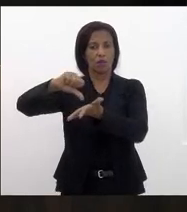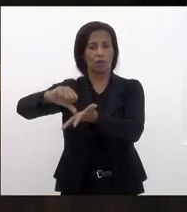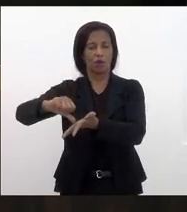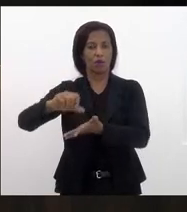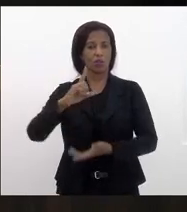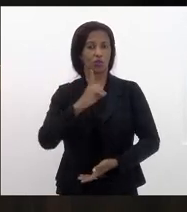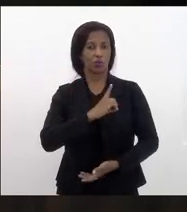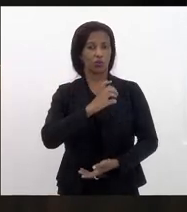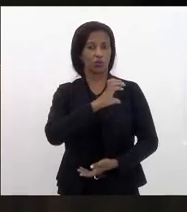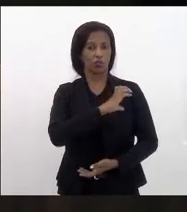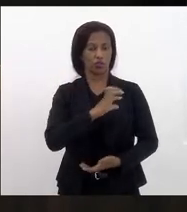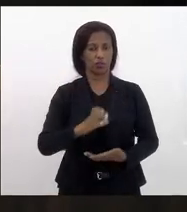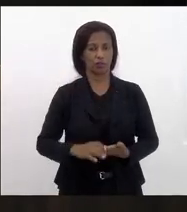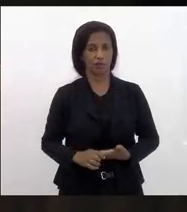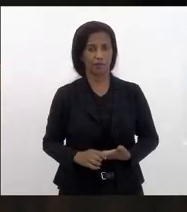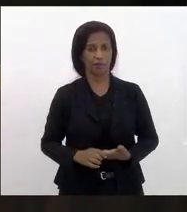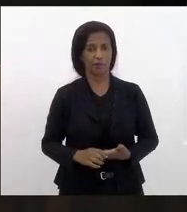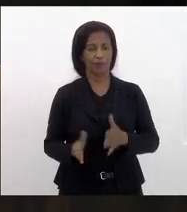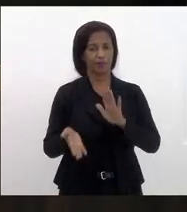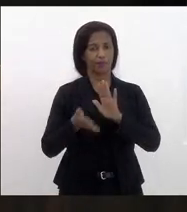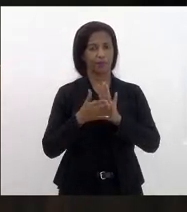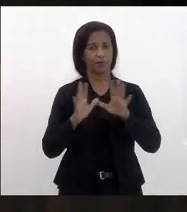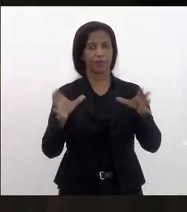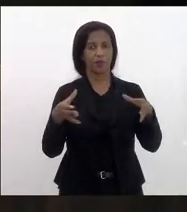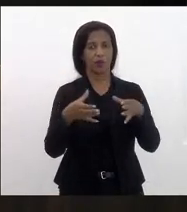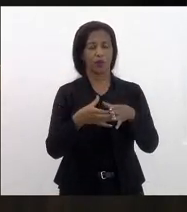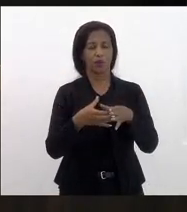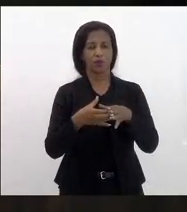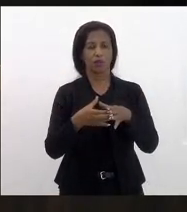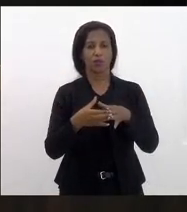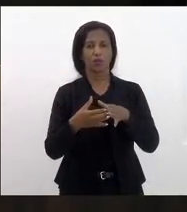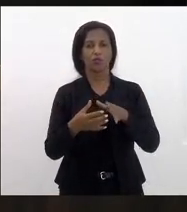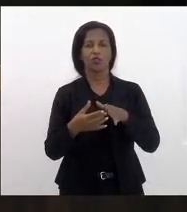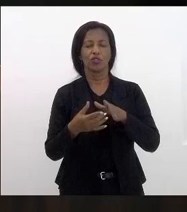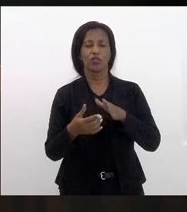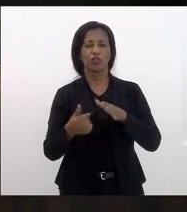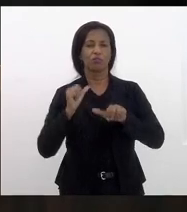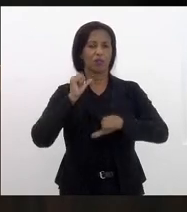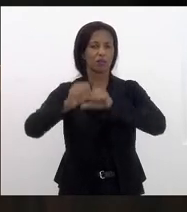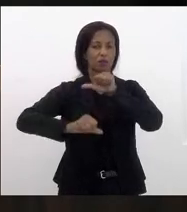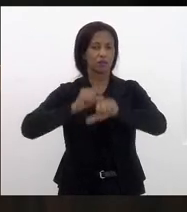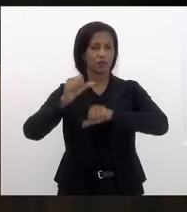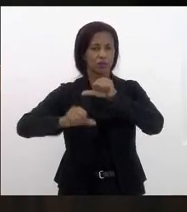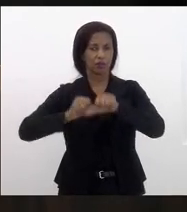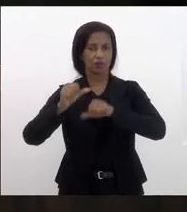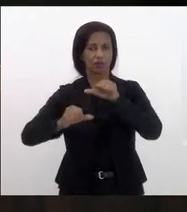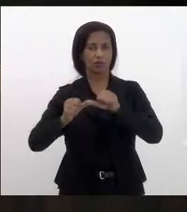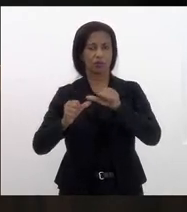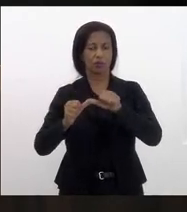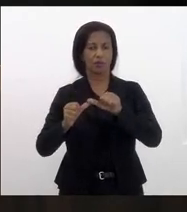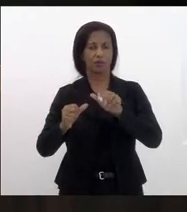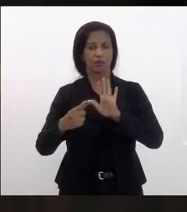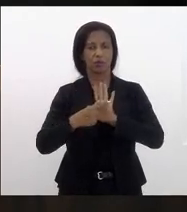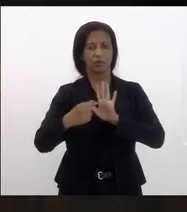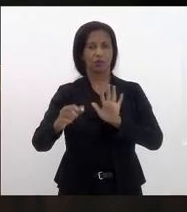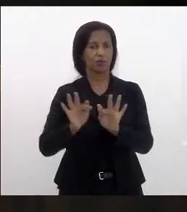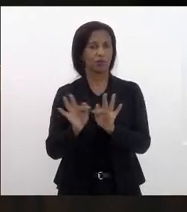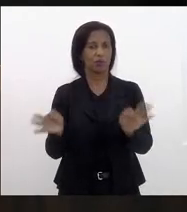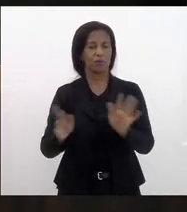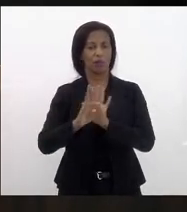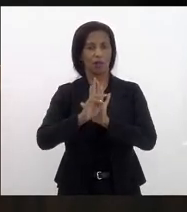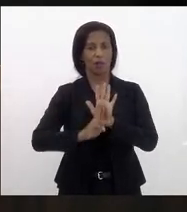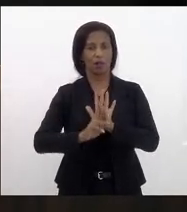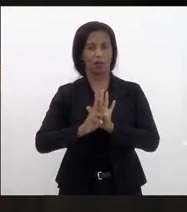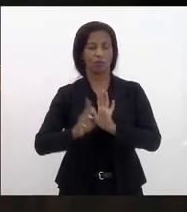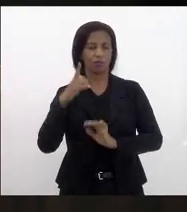Duque de Caxias, parecer da comissão de indicação legislativa pela transformação em indicação simples. Relator,